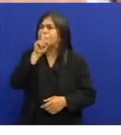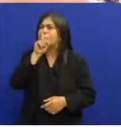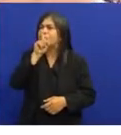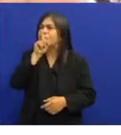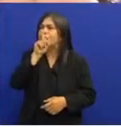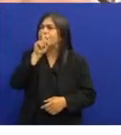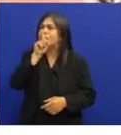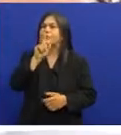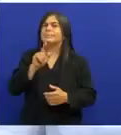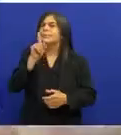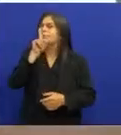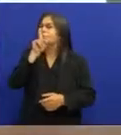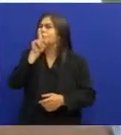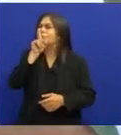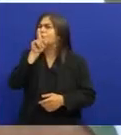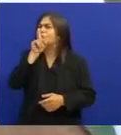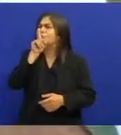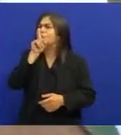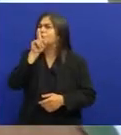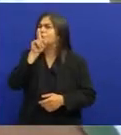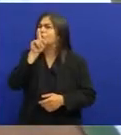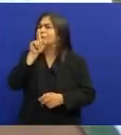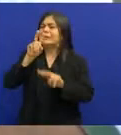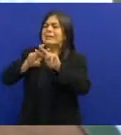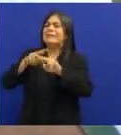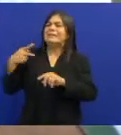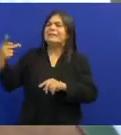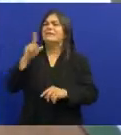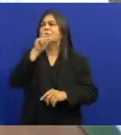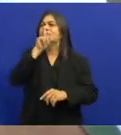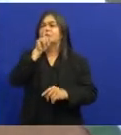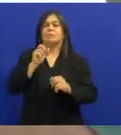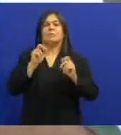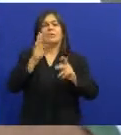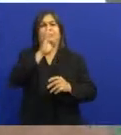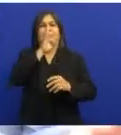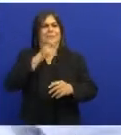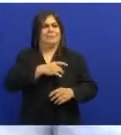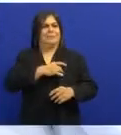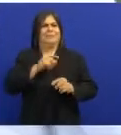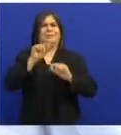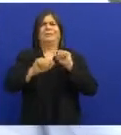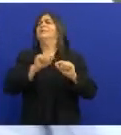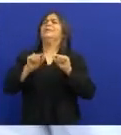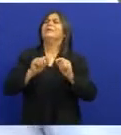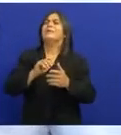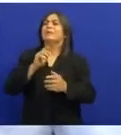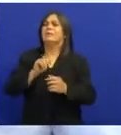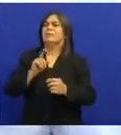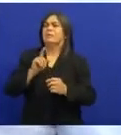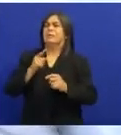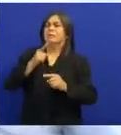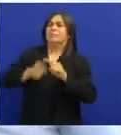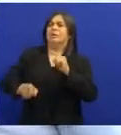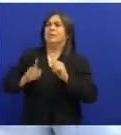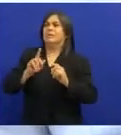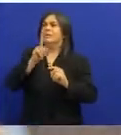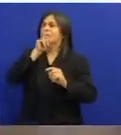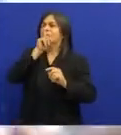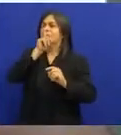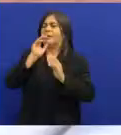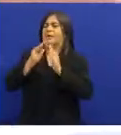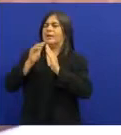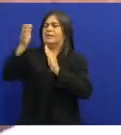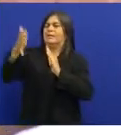Fale nada Fale nada Vai ser preso Aí eu fiquei com medo Eu digo Por quê? Não pode